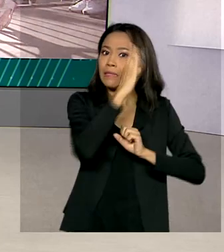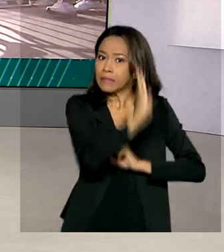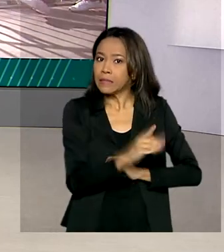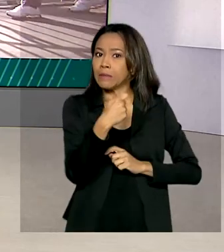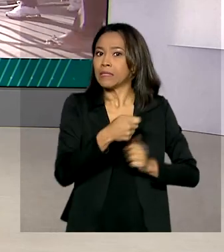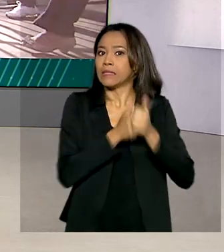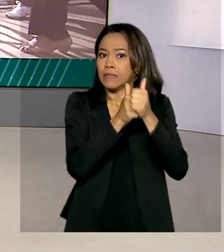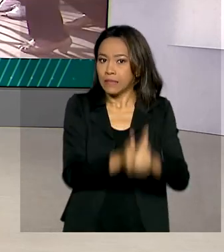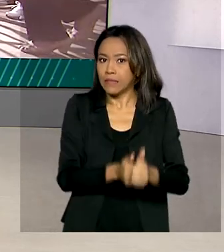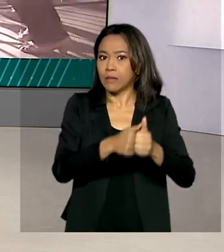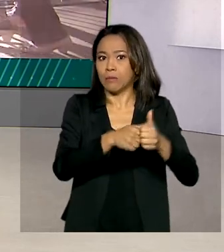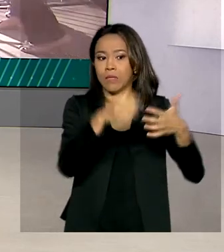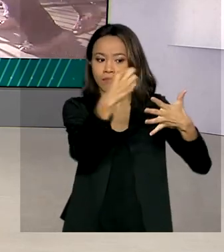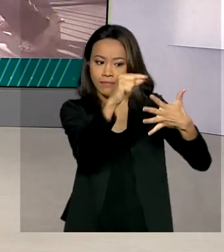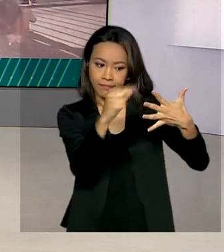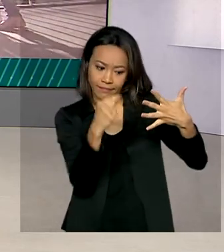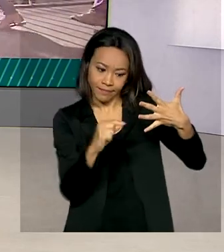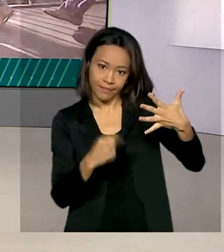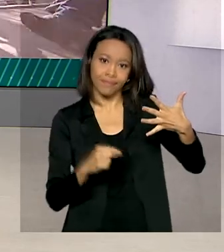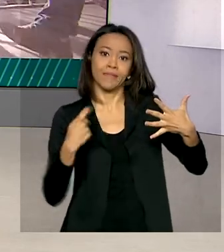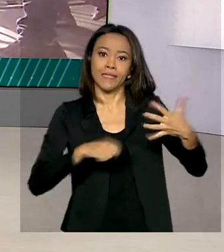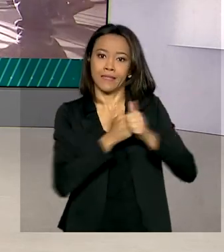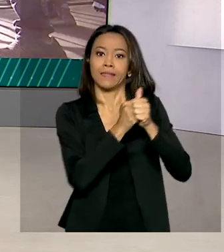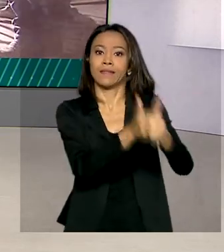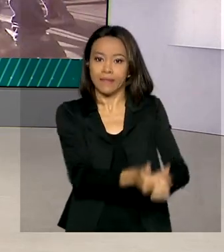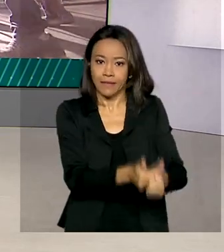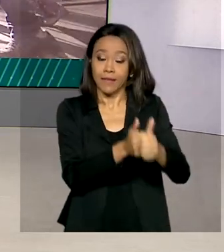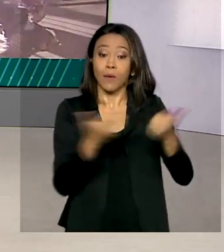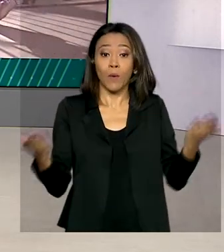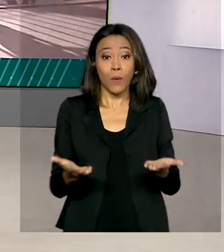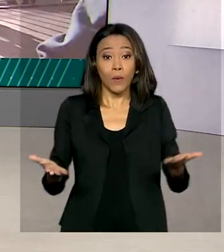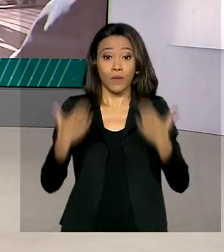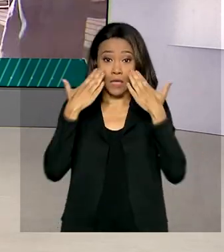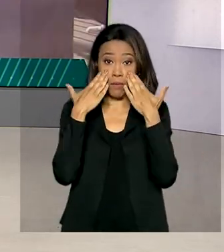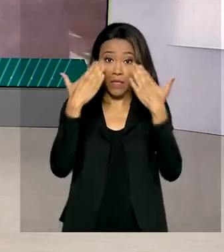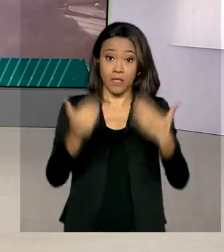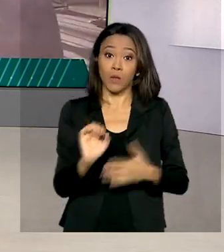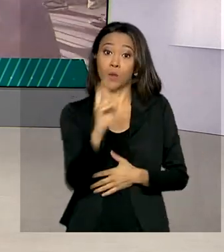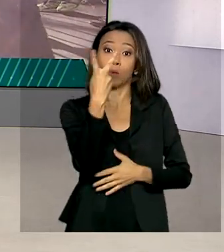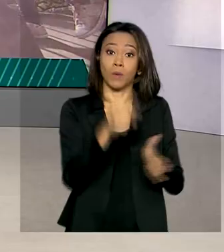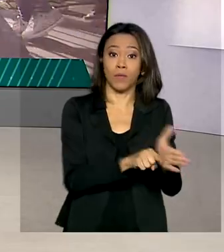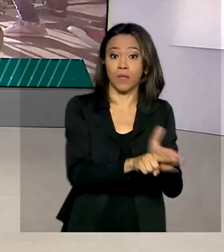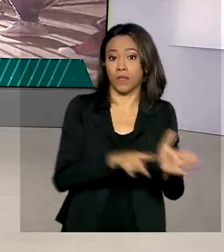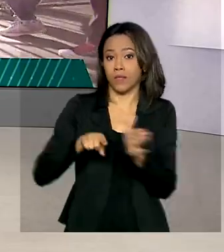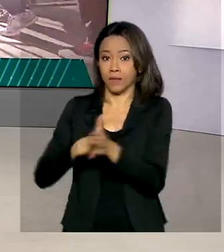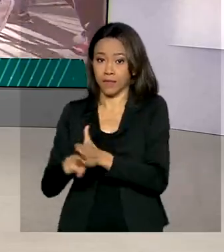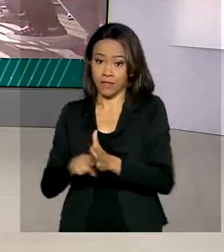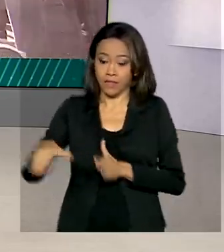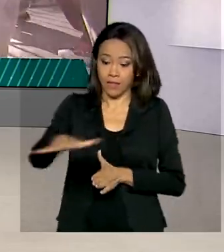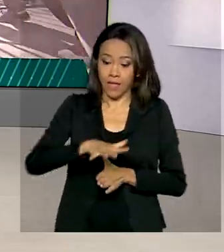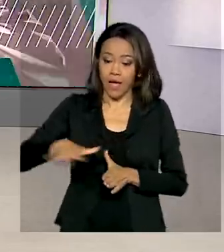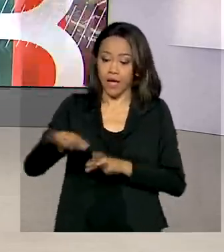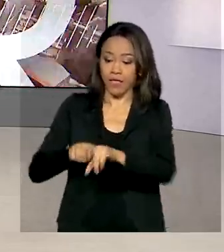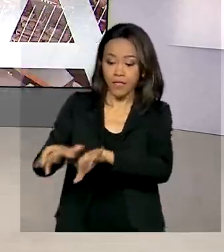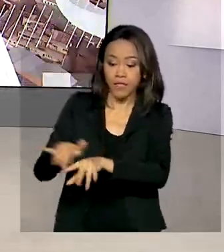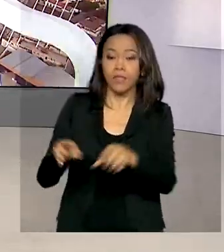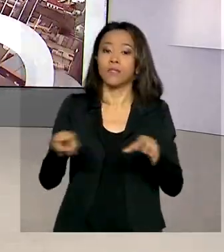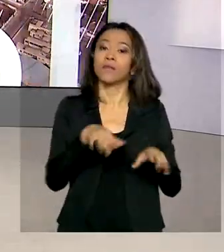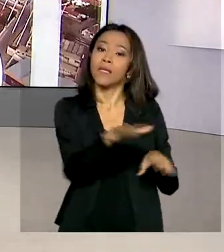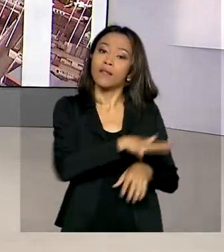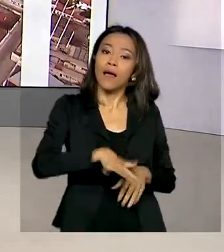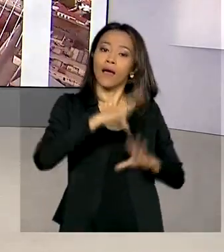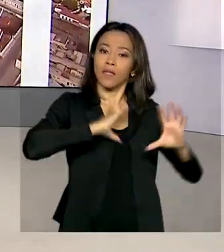uma série de requisitos. Hoje, a entidade apresentou dois estudos sobre a era digital e as telecomunicações no Brasil.